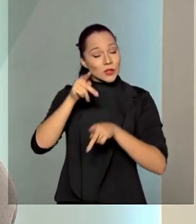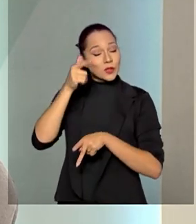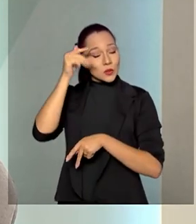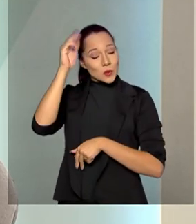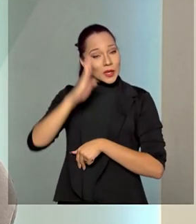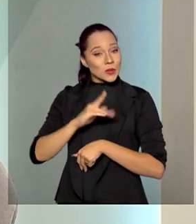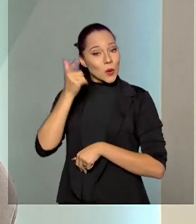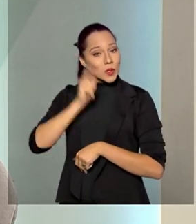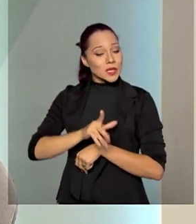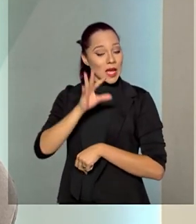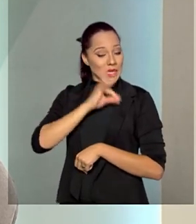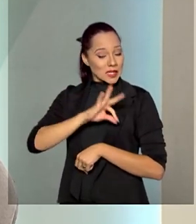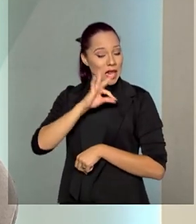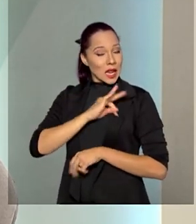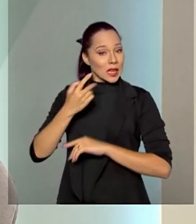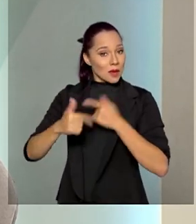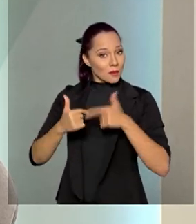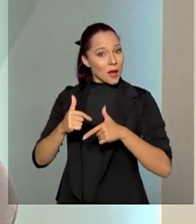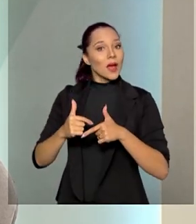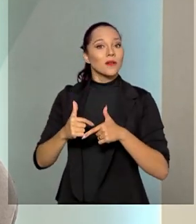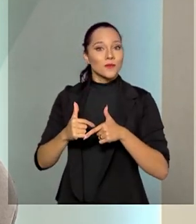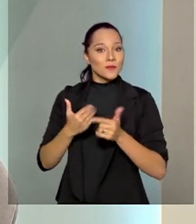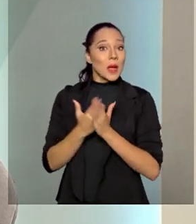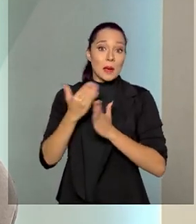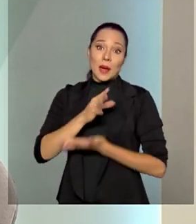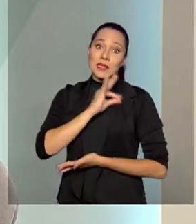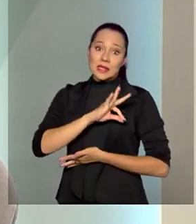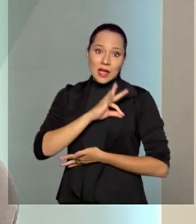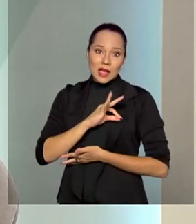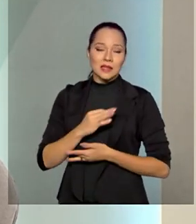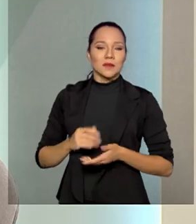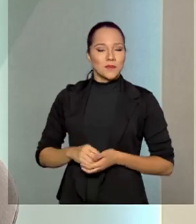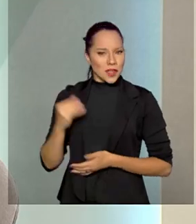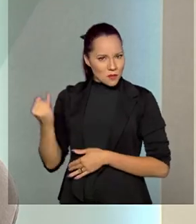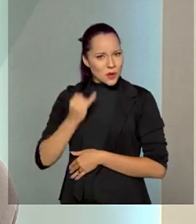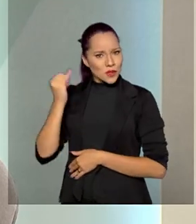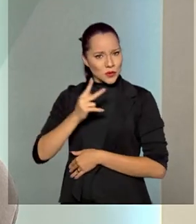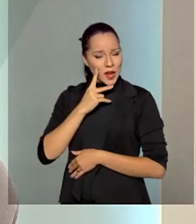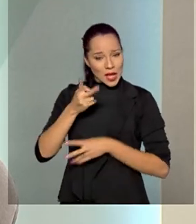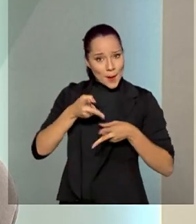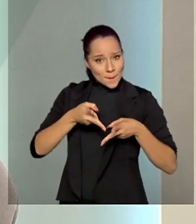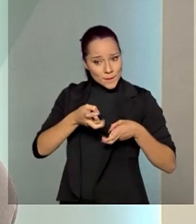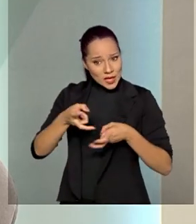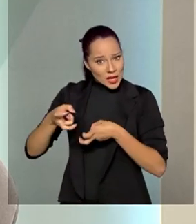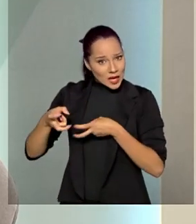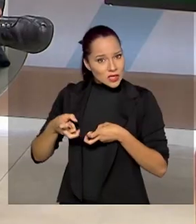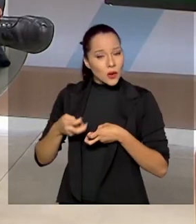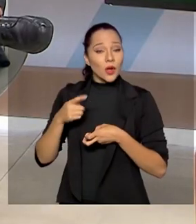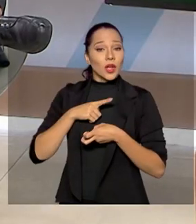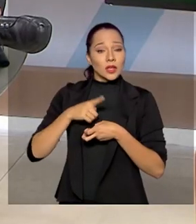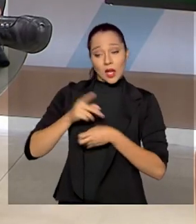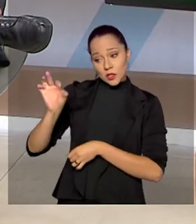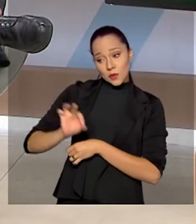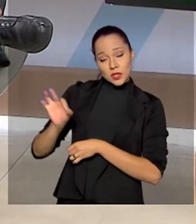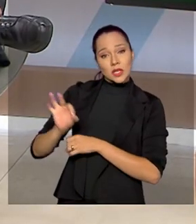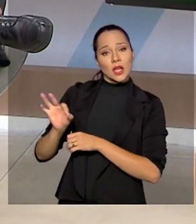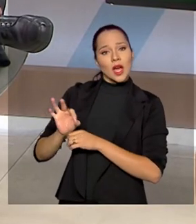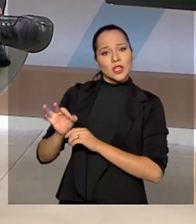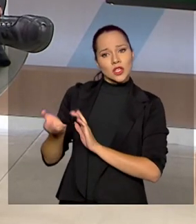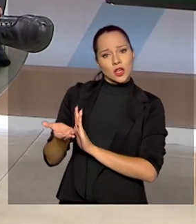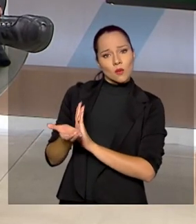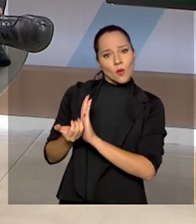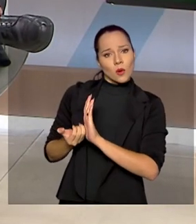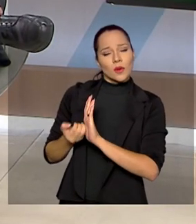e maior geração de renda. E é importante que se diga que a mineração, ela tem os royalties da mineração, que se chama